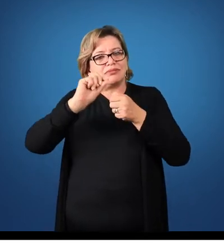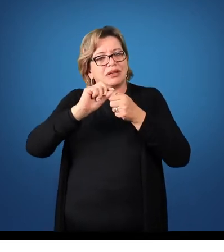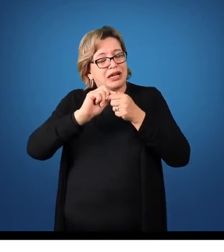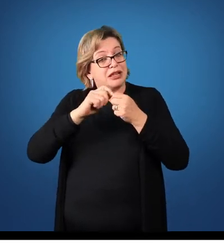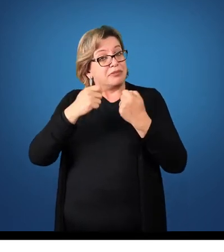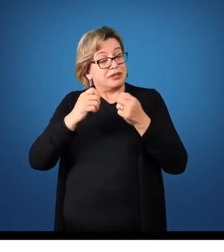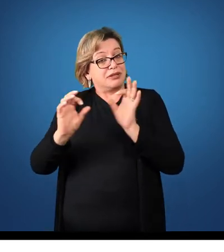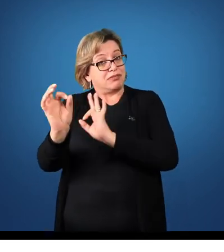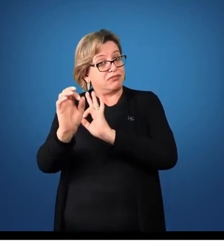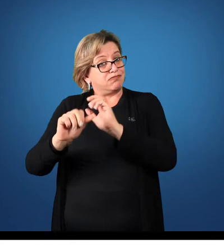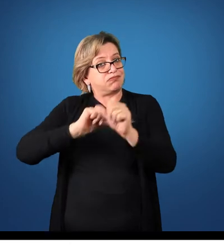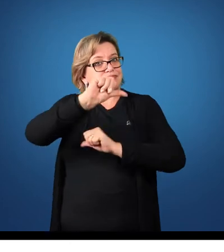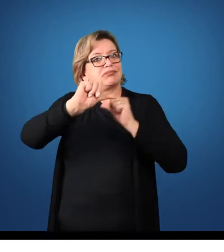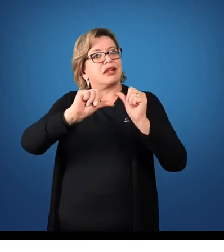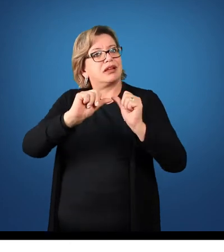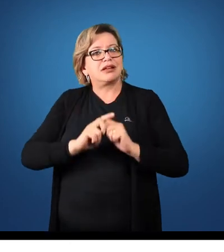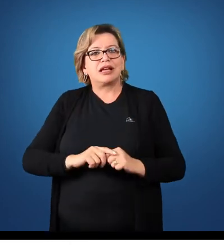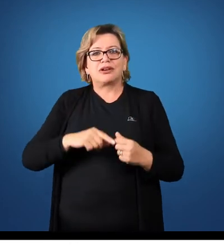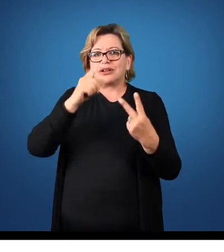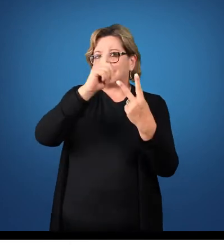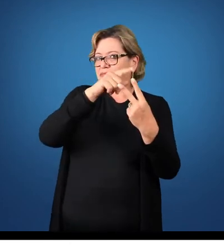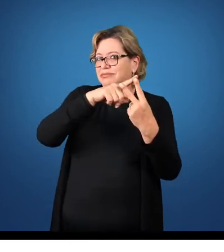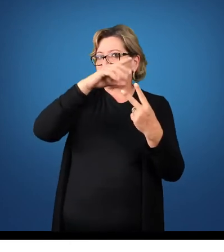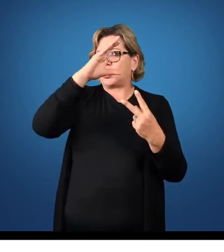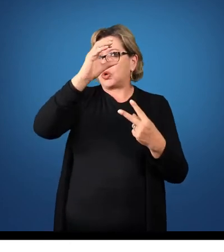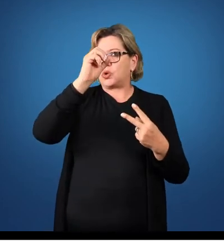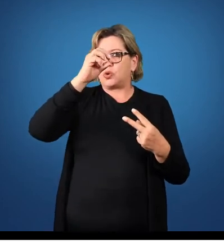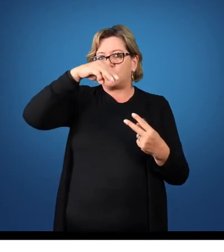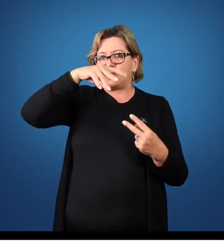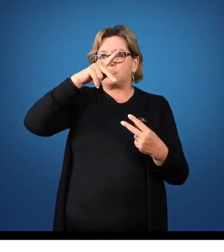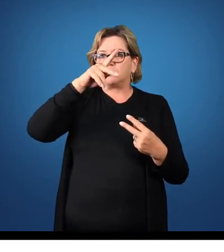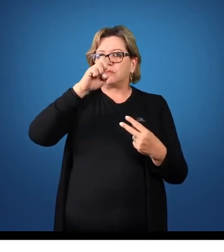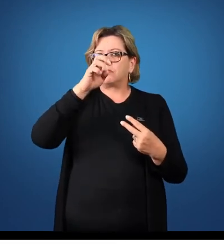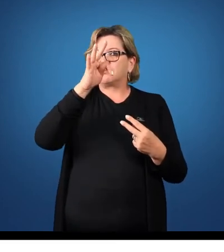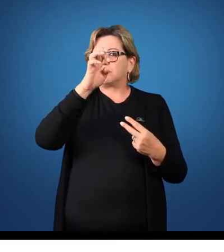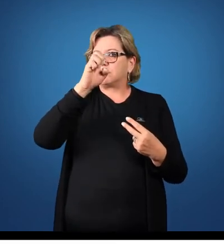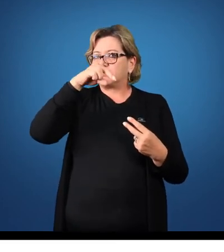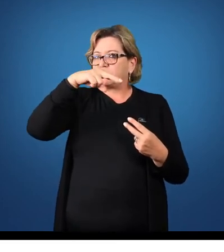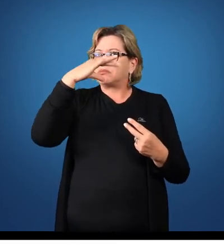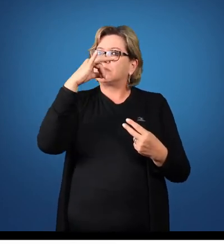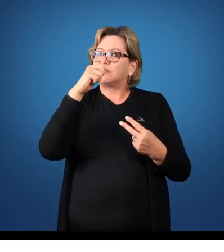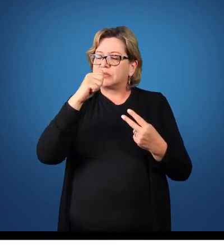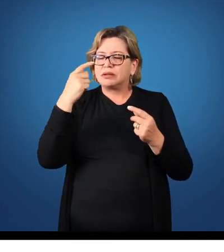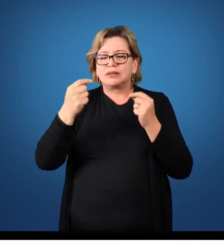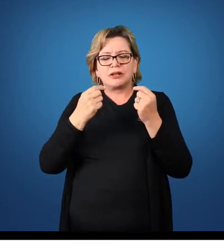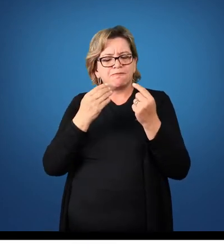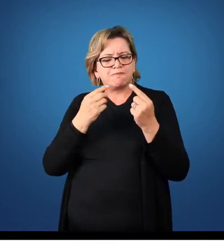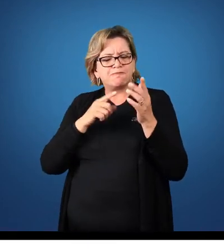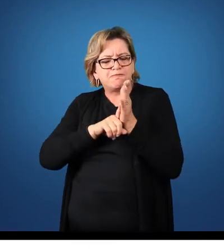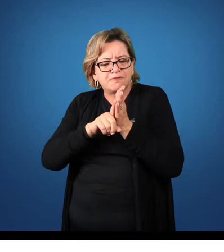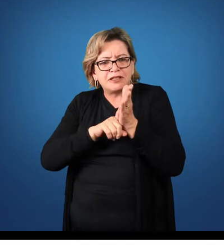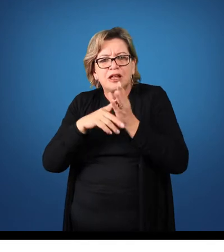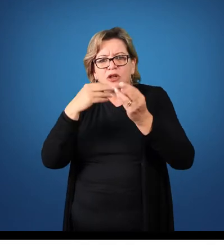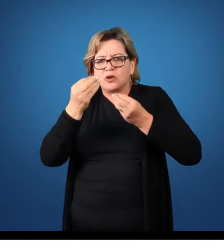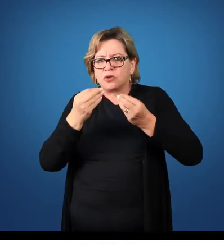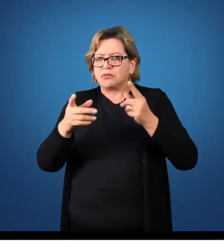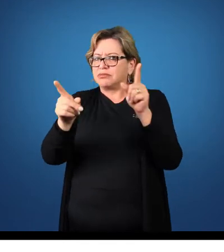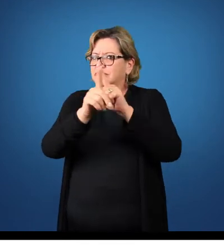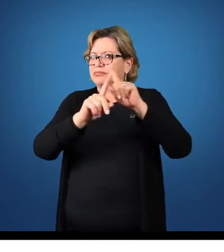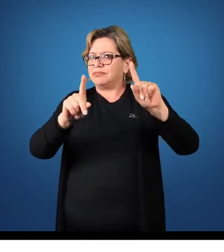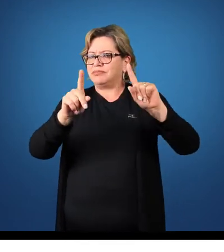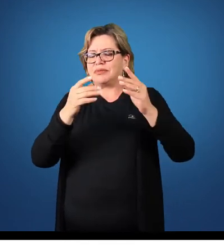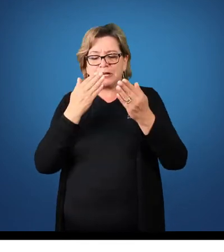Já o princípio da competência, ele tem que ser analisado da seguinte forma. Eu não analiso